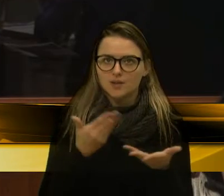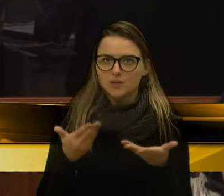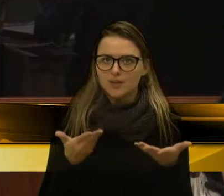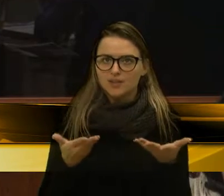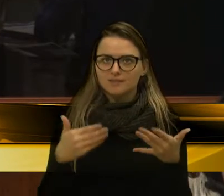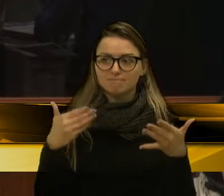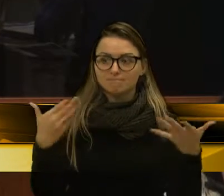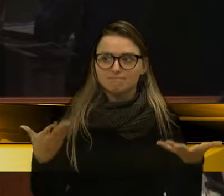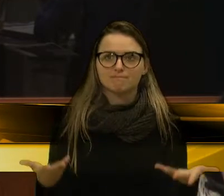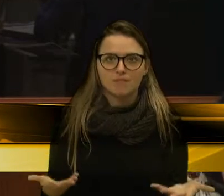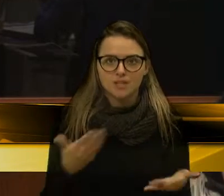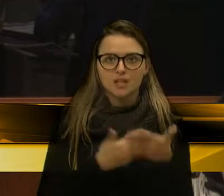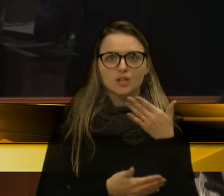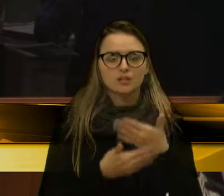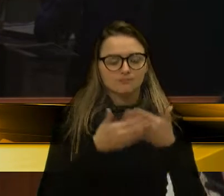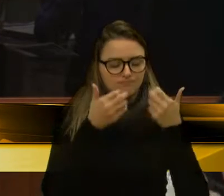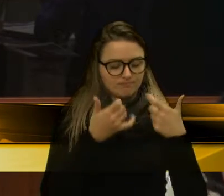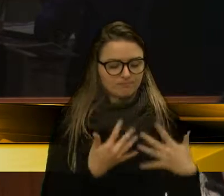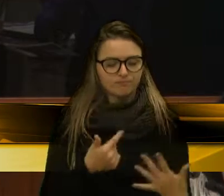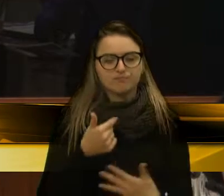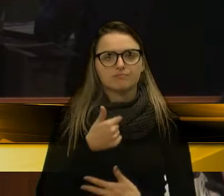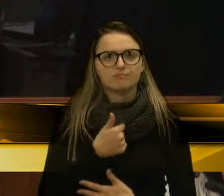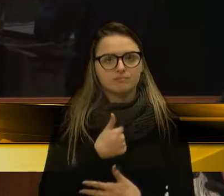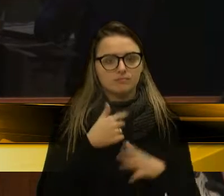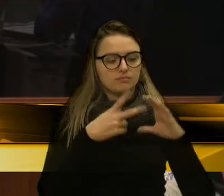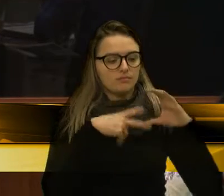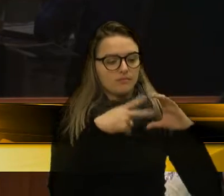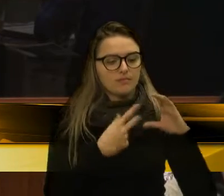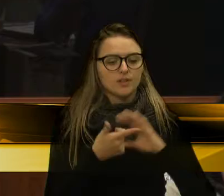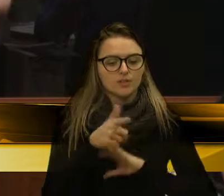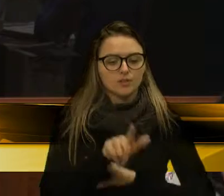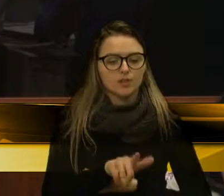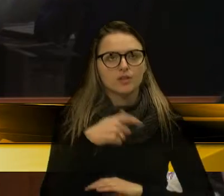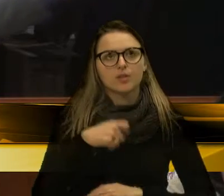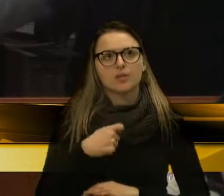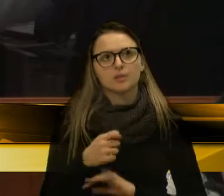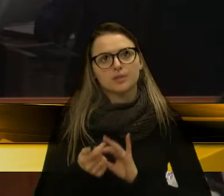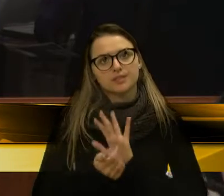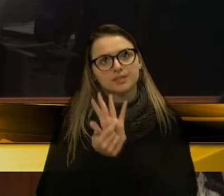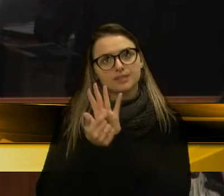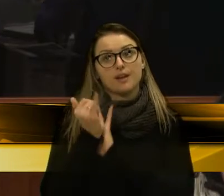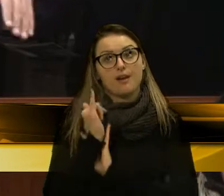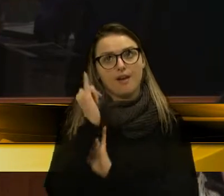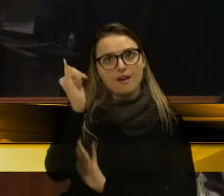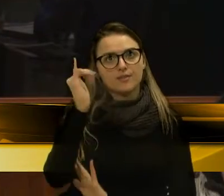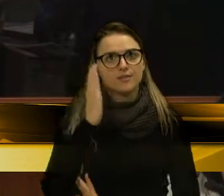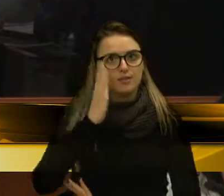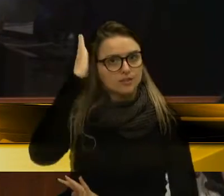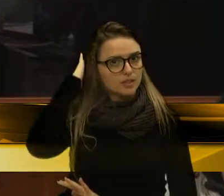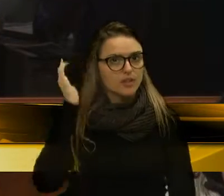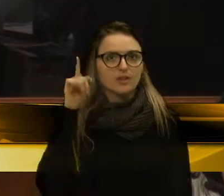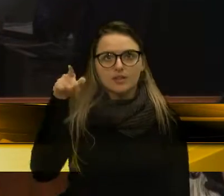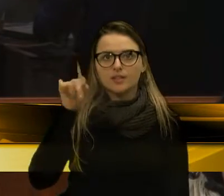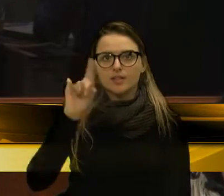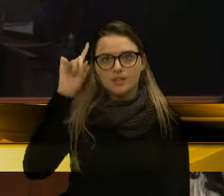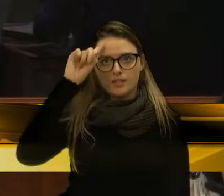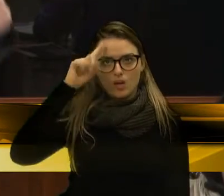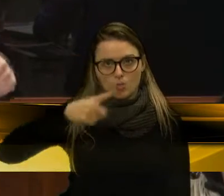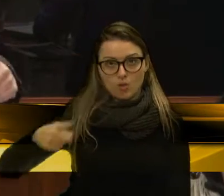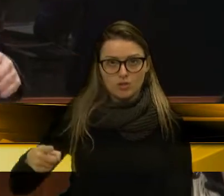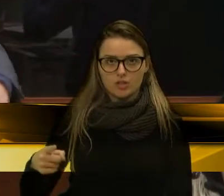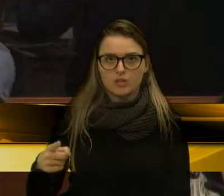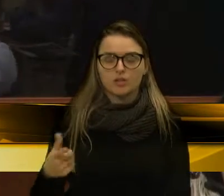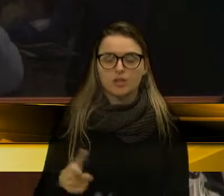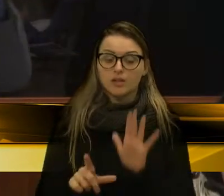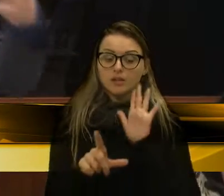Então, por todo exposto, essa casa, novamente, precisa dar um sinal para senhor prefeito de que ele não é um ditador e que